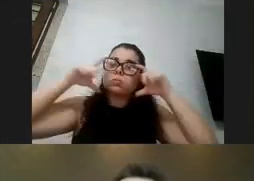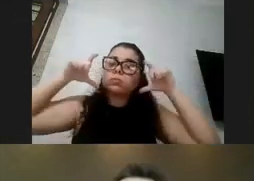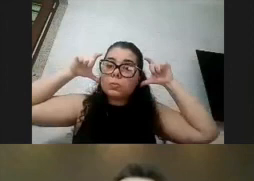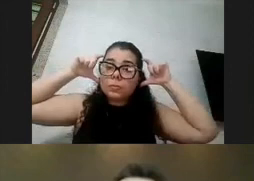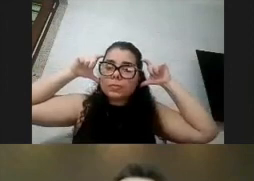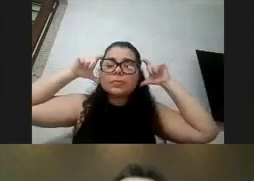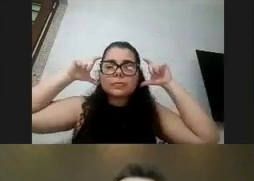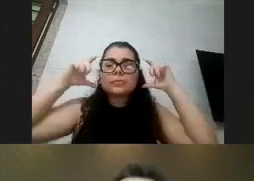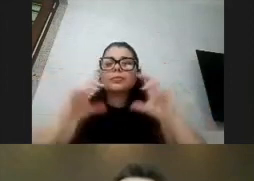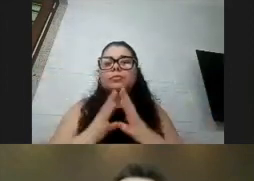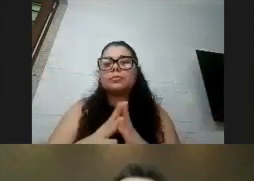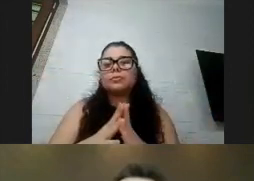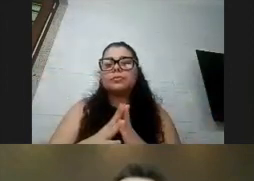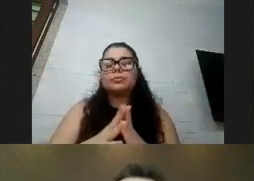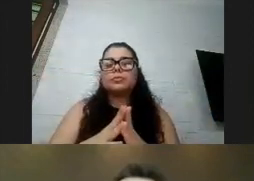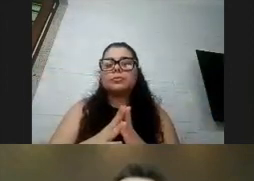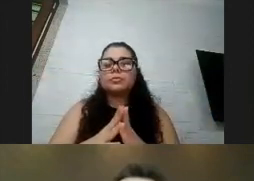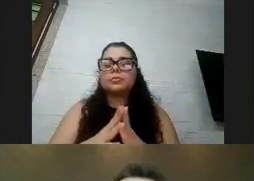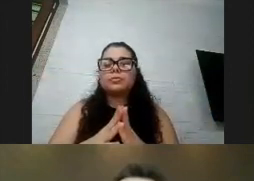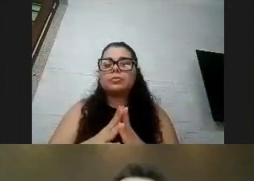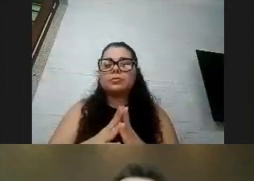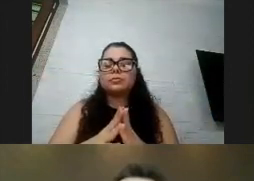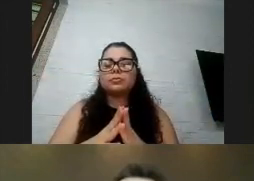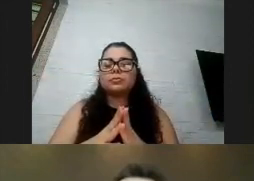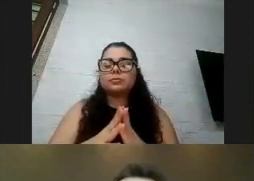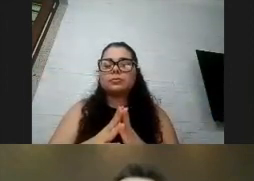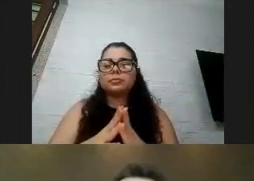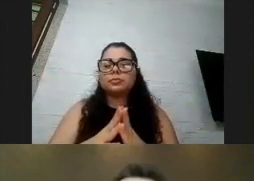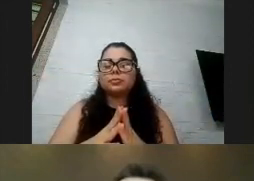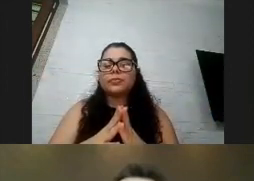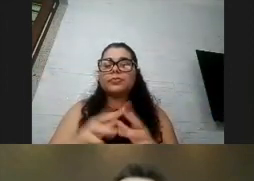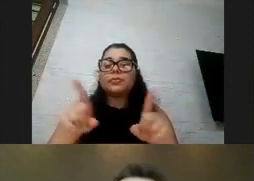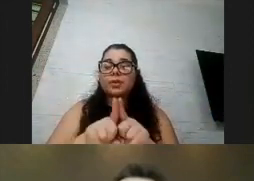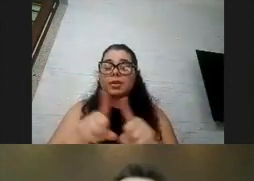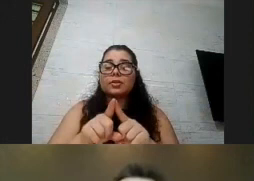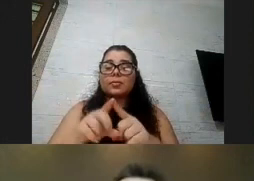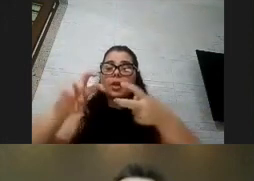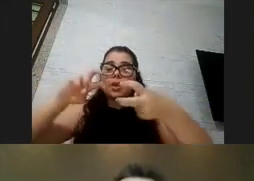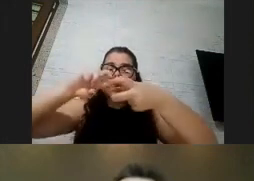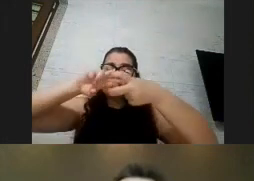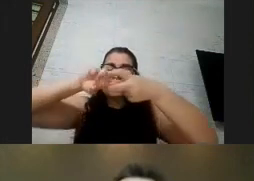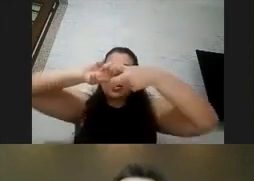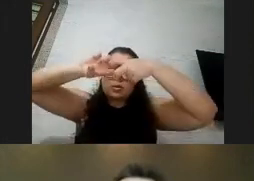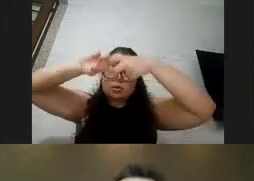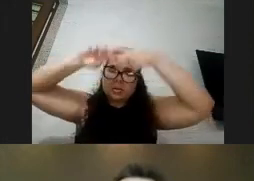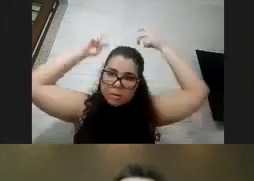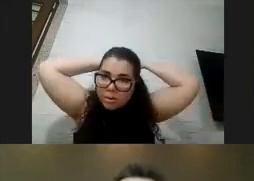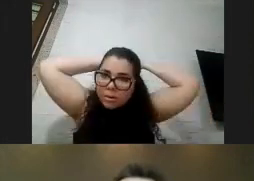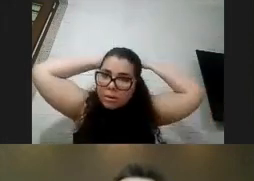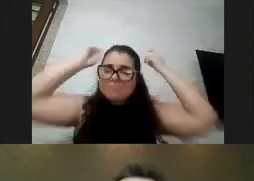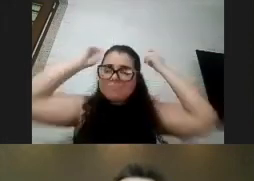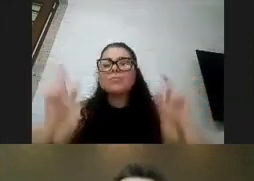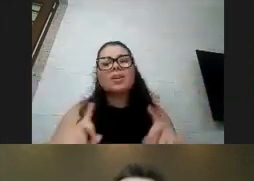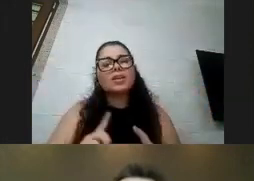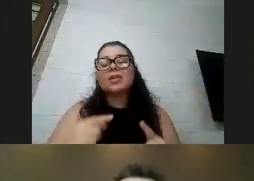encaixar e esse o segura o aquele negocinho de segurar o elástico não não resolver porque realmente a orelha é